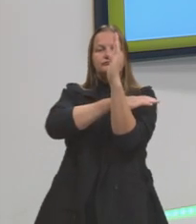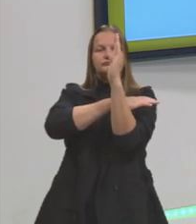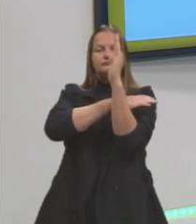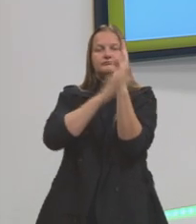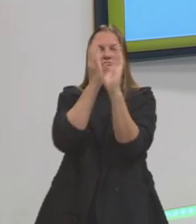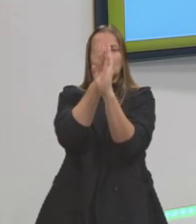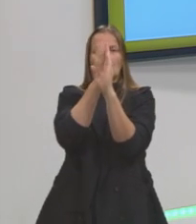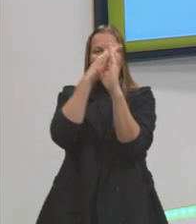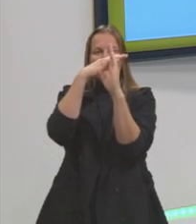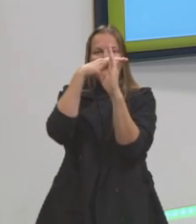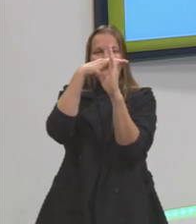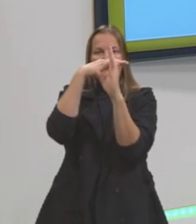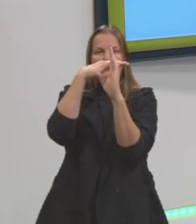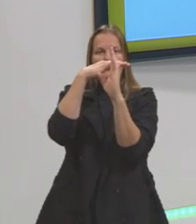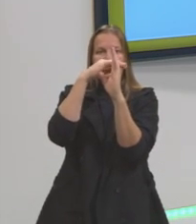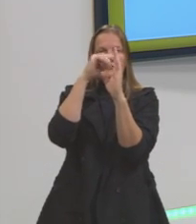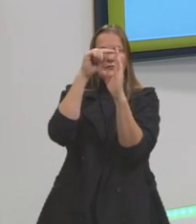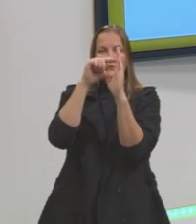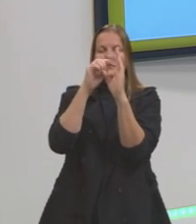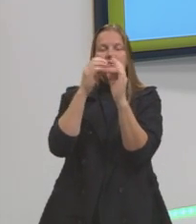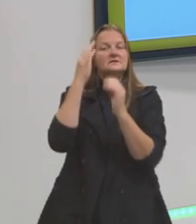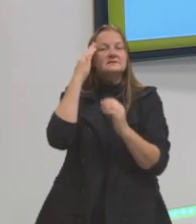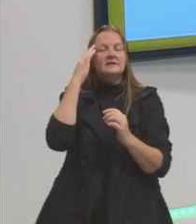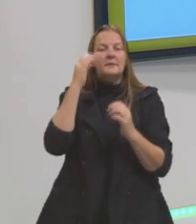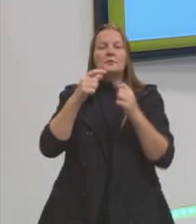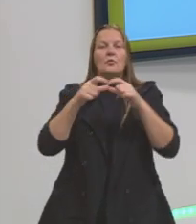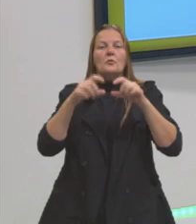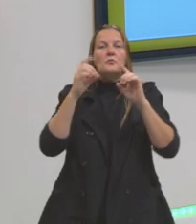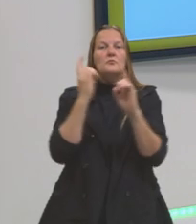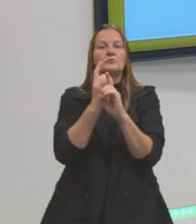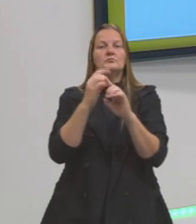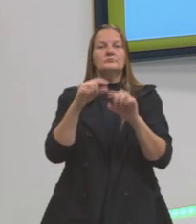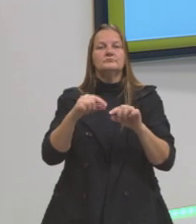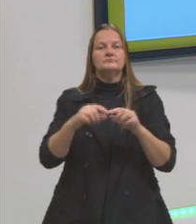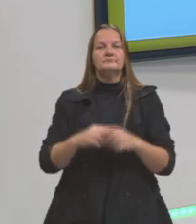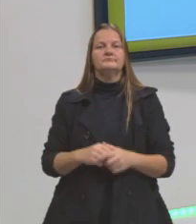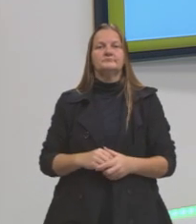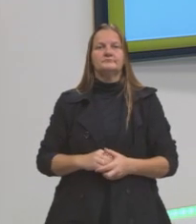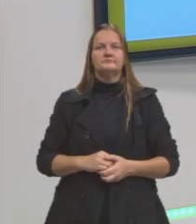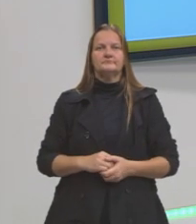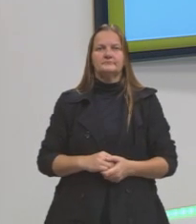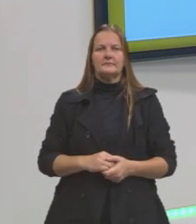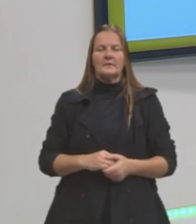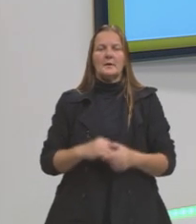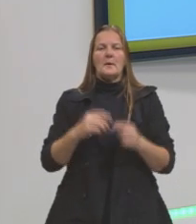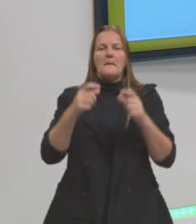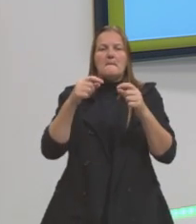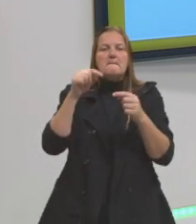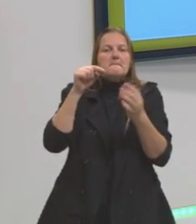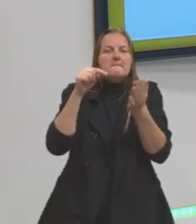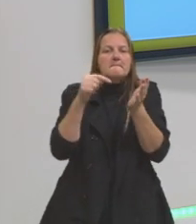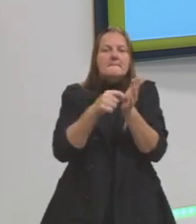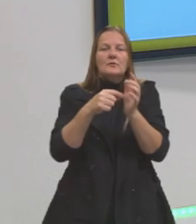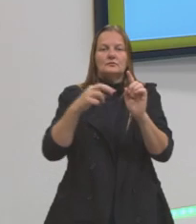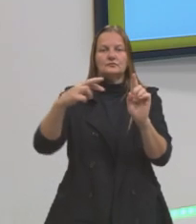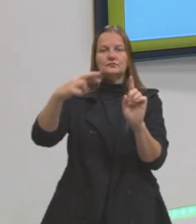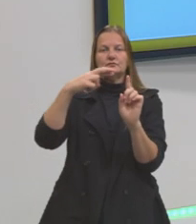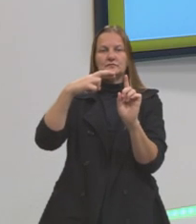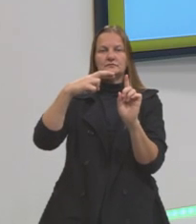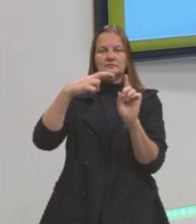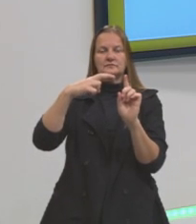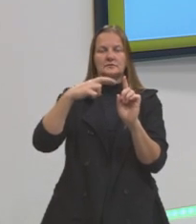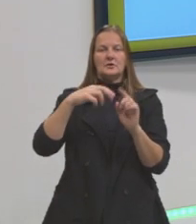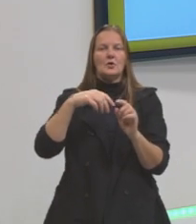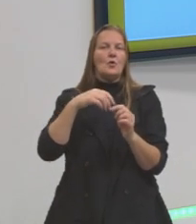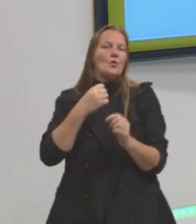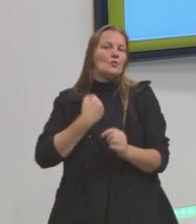um ponto em relação a, nesse plano cartesiano, ponto referencial com o número X e o número